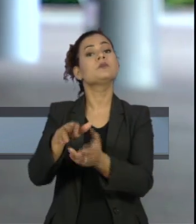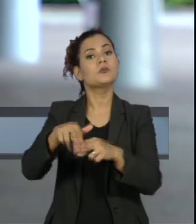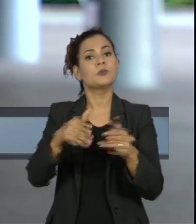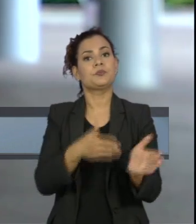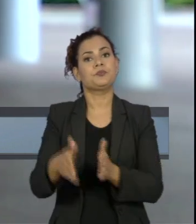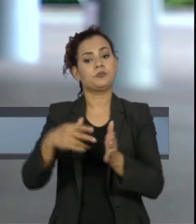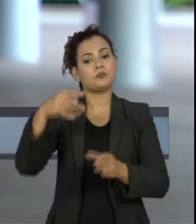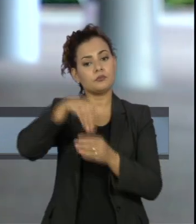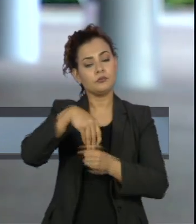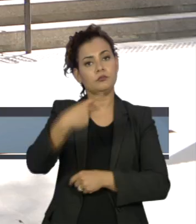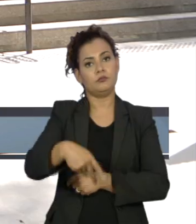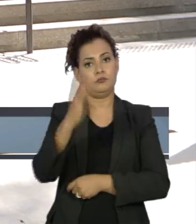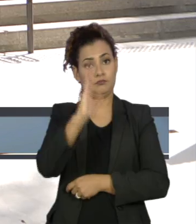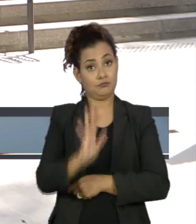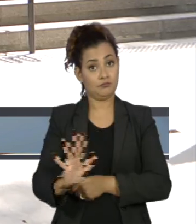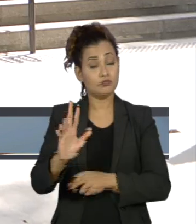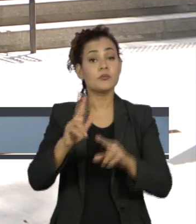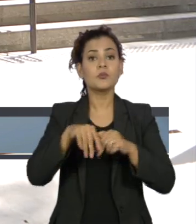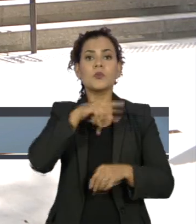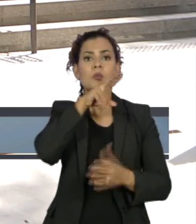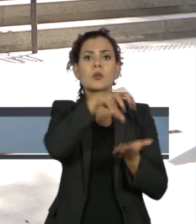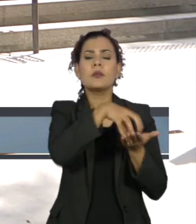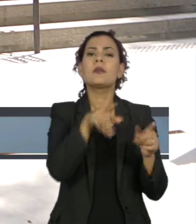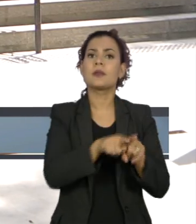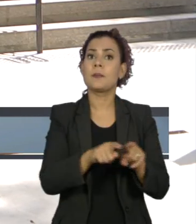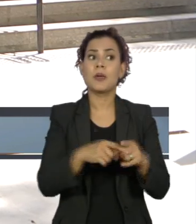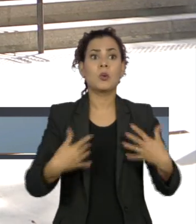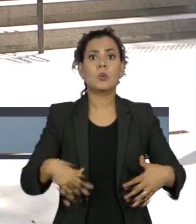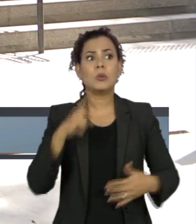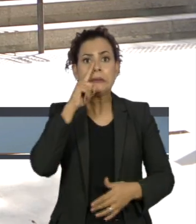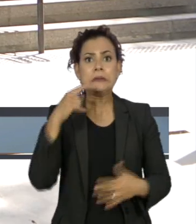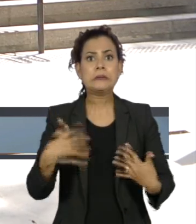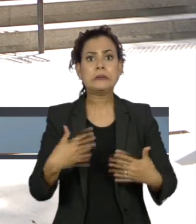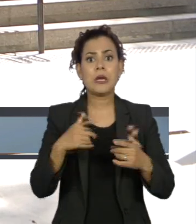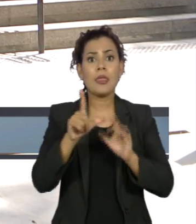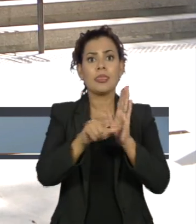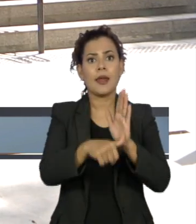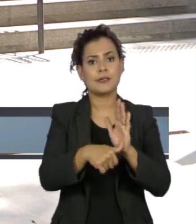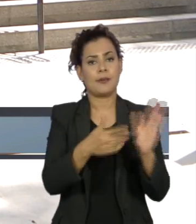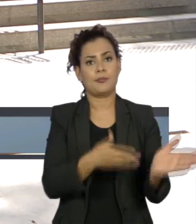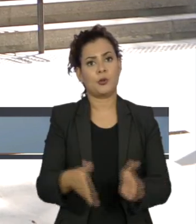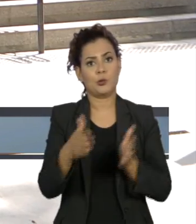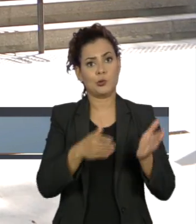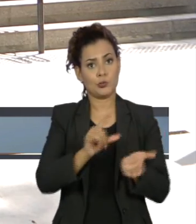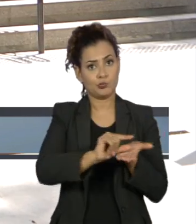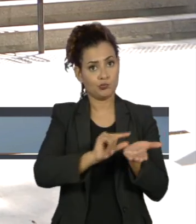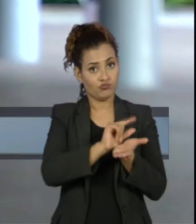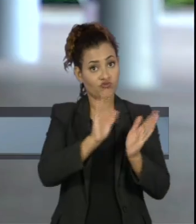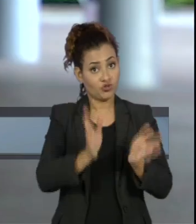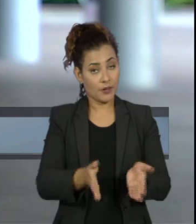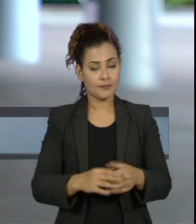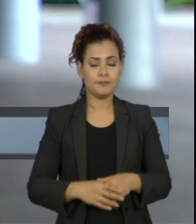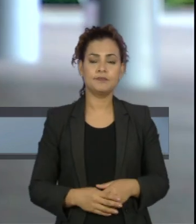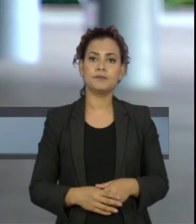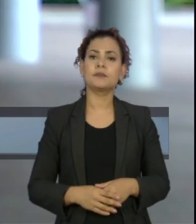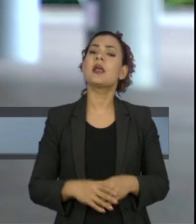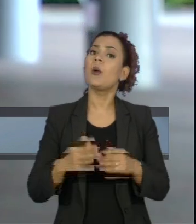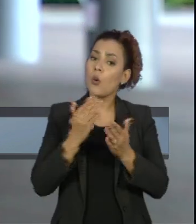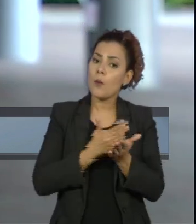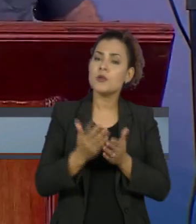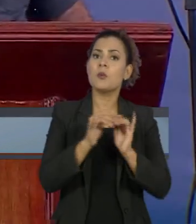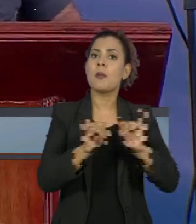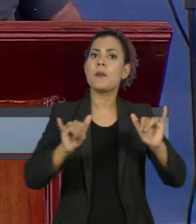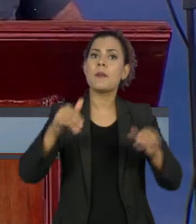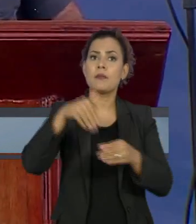produzido aqui em território nacional. O Butantan também corre o risco de atrasar o cronograma de fabricação da Coronavac por aqui. Desde a campanha